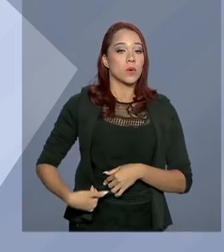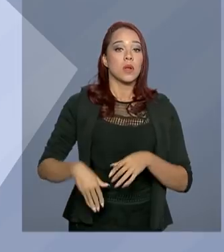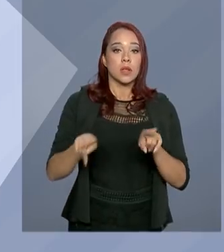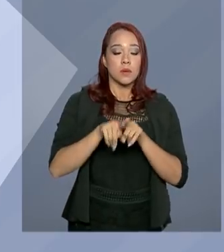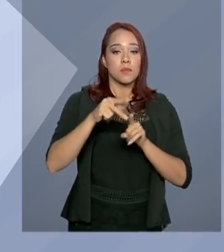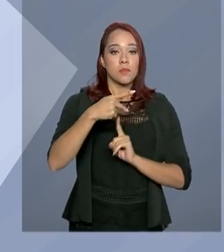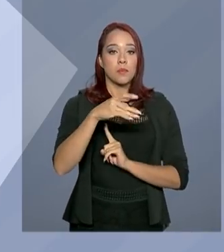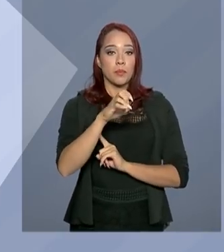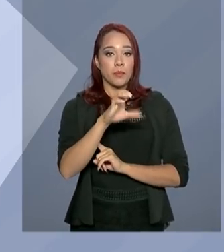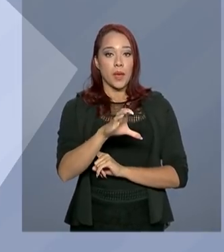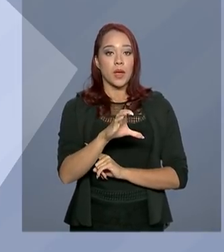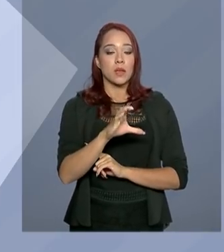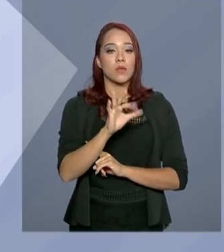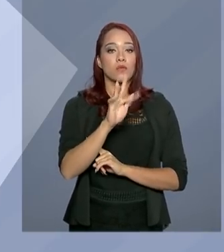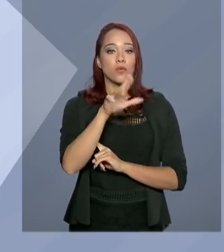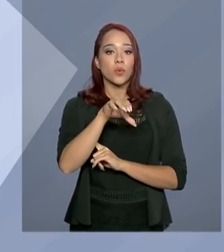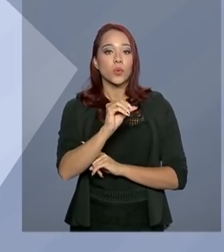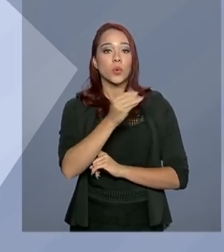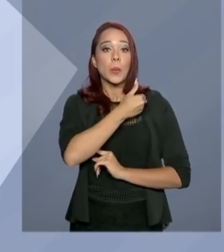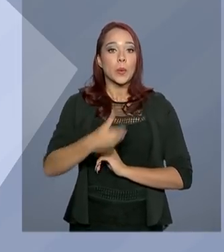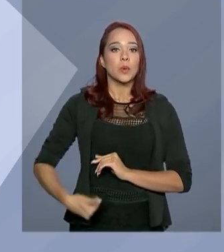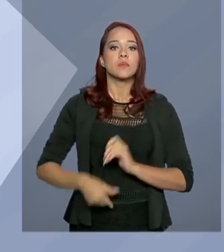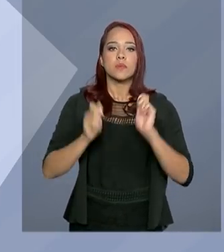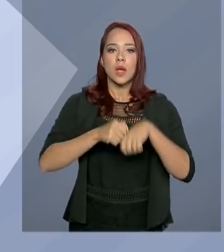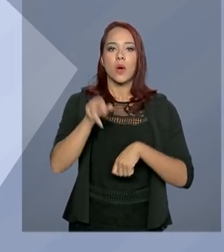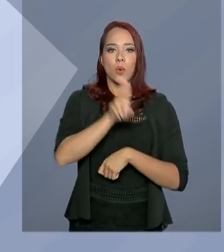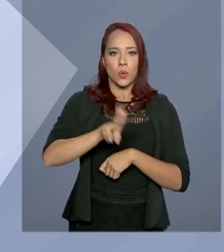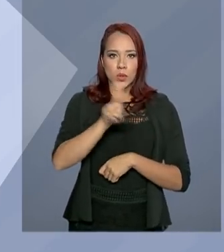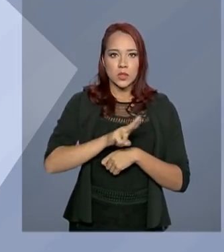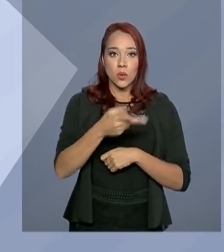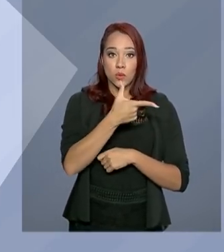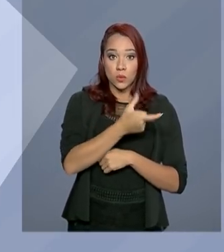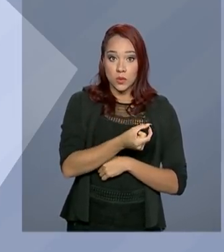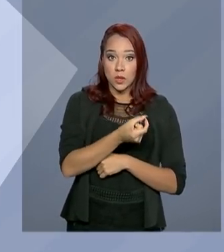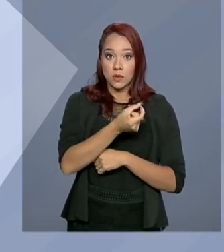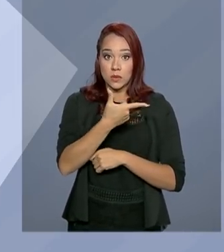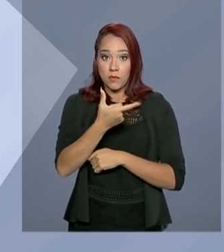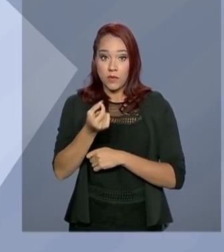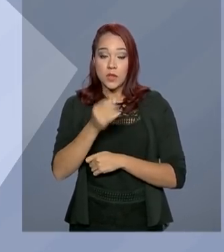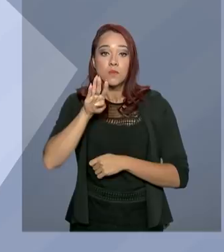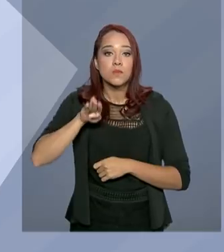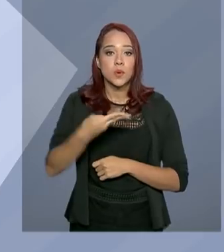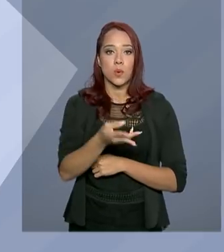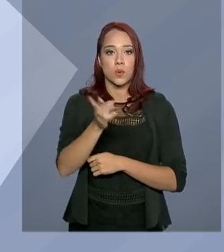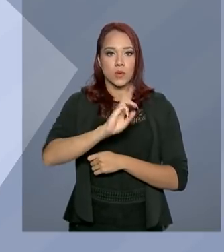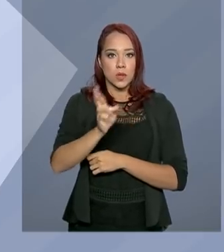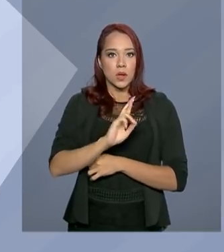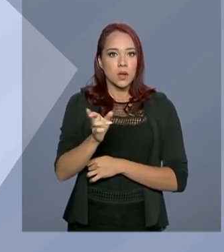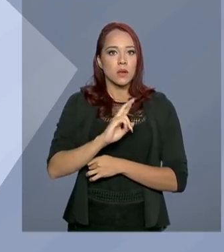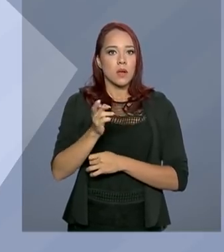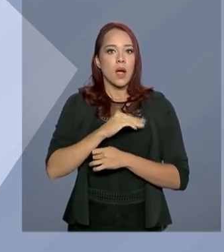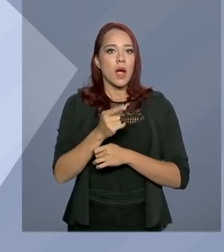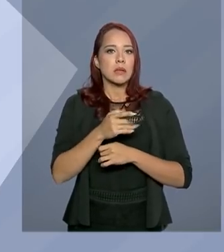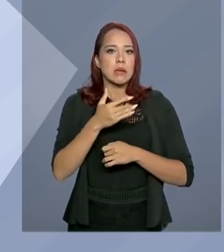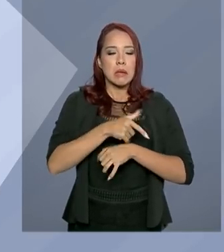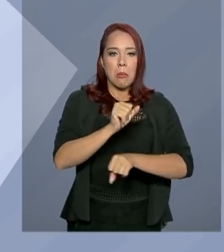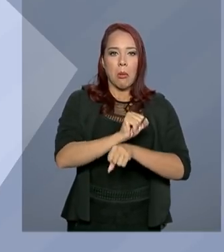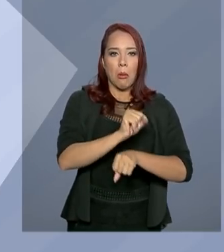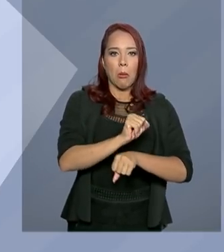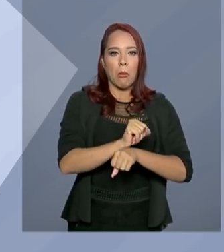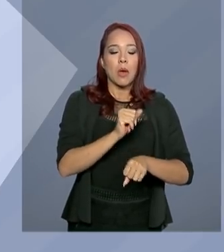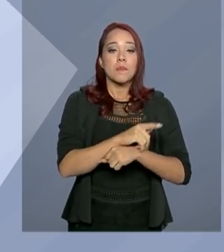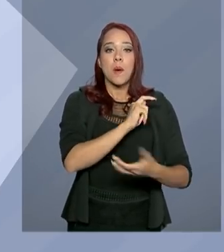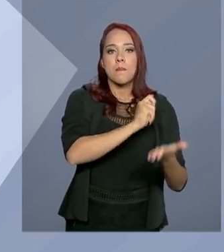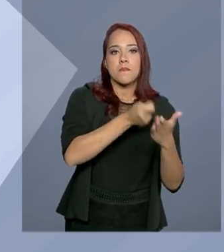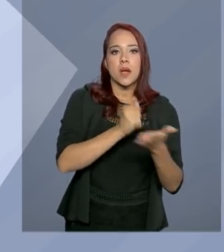a PEC dos Fundos Públicos, que permite a utilização de R$ 220 bilhões parados em fundos para o